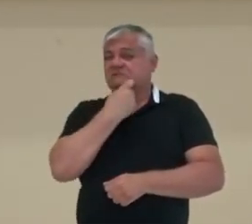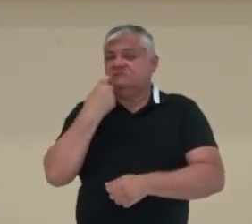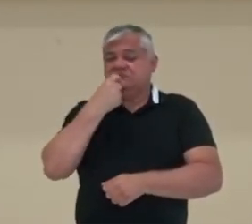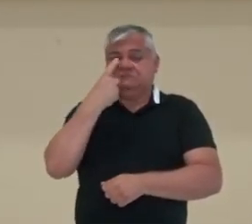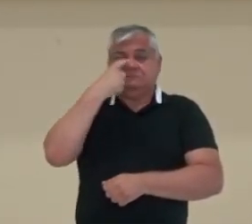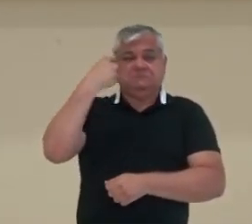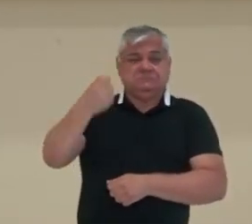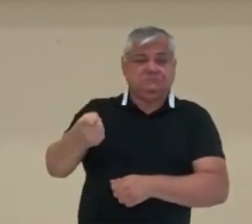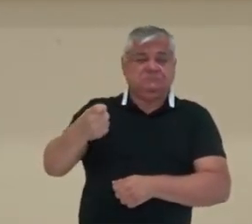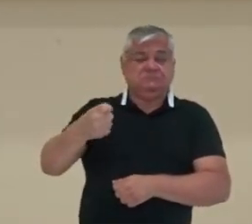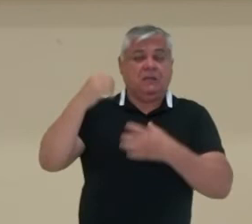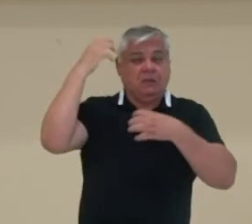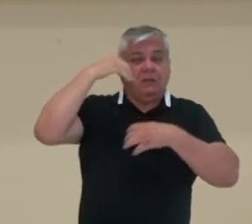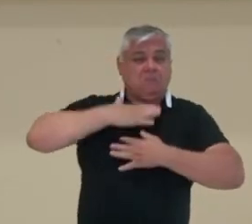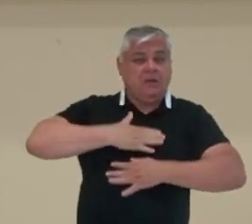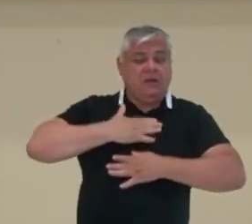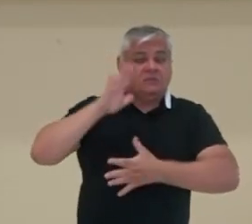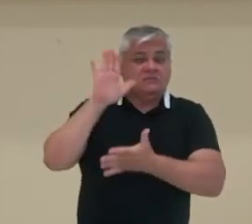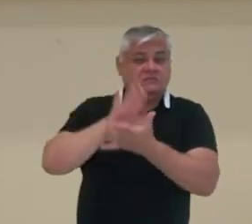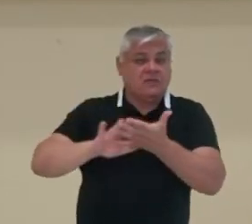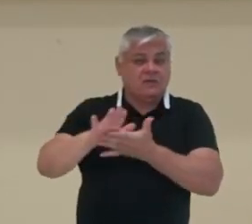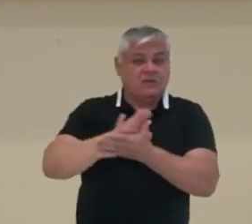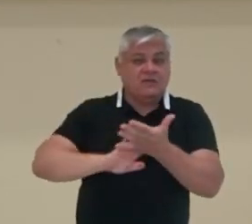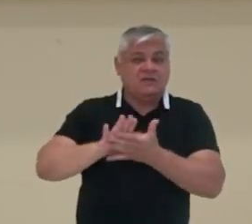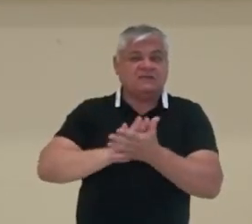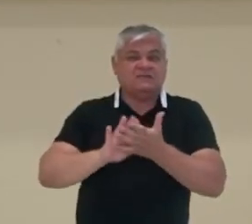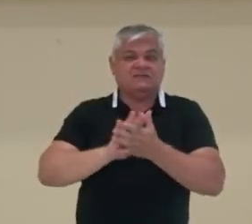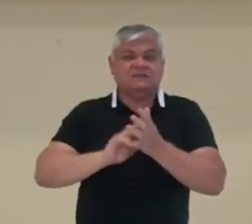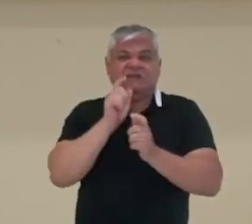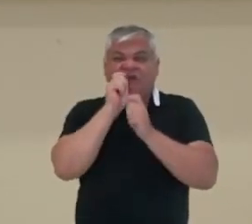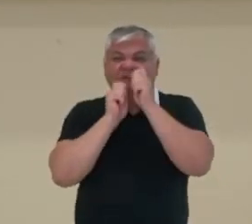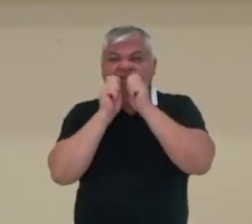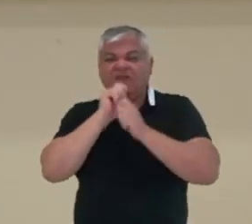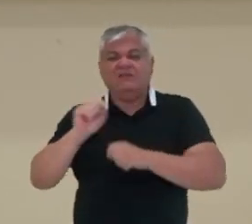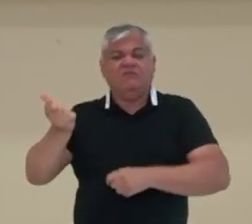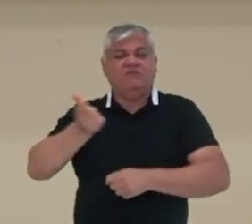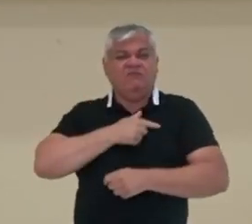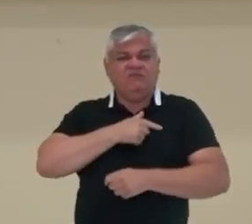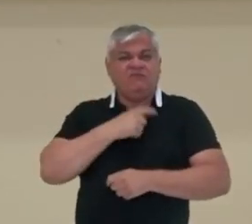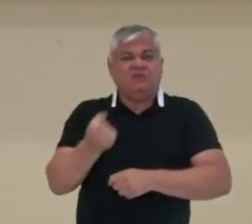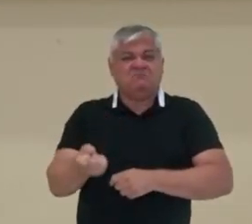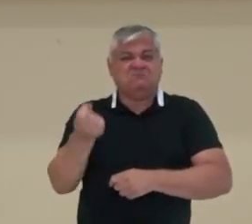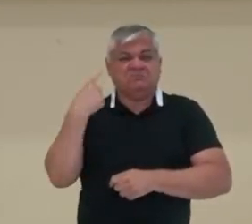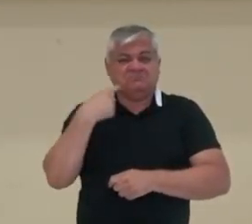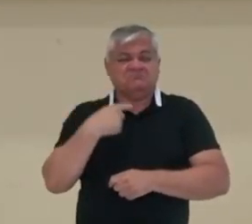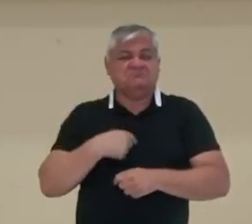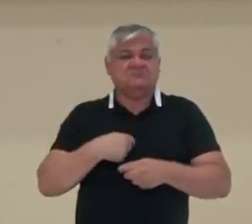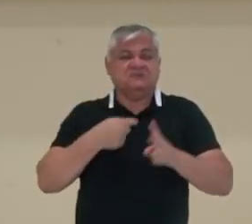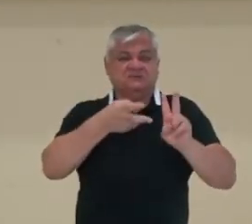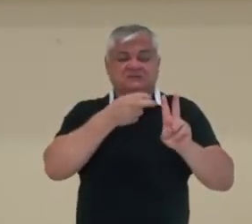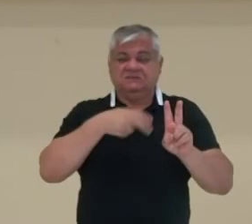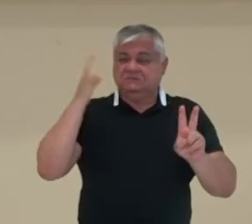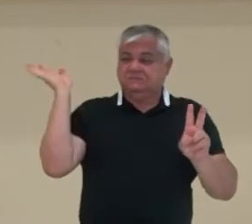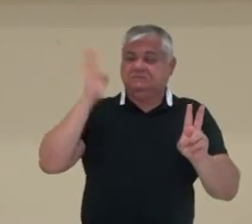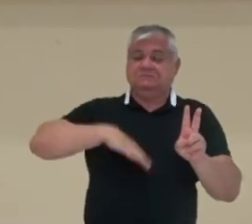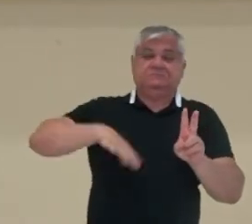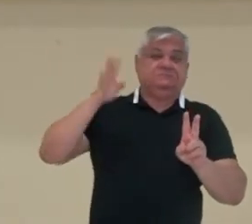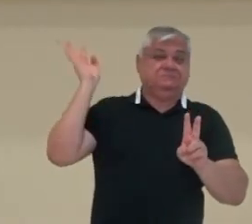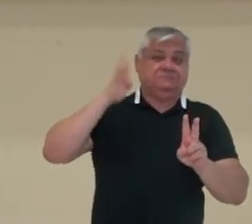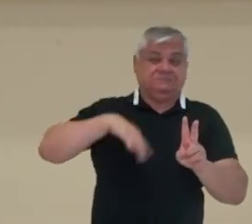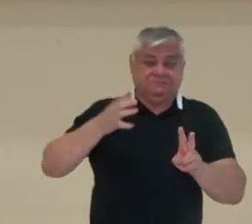hábito de tomar o banho quando chegaram aqui e fizeram os indígenas levar um susto com o cheiro dos caras chegando aqui.